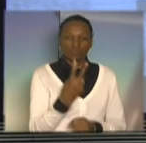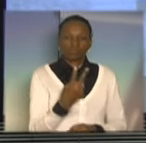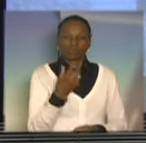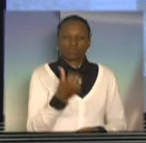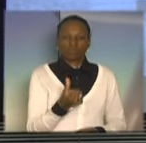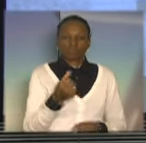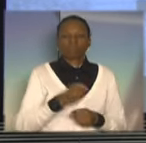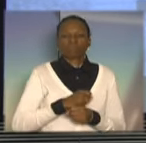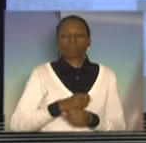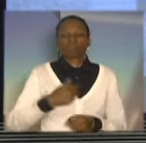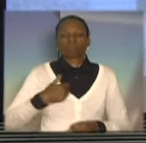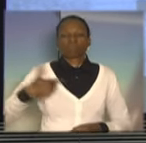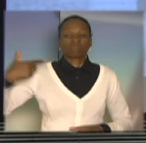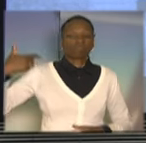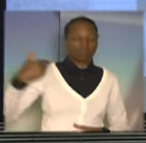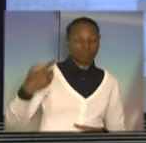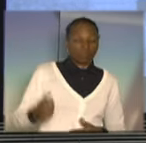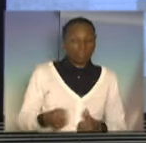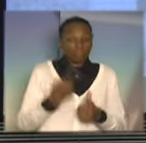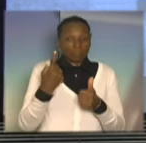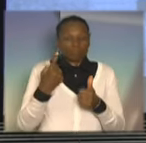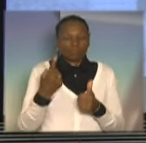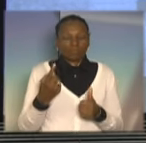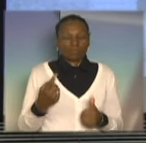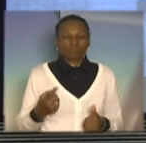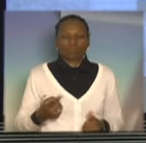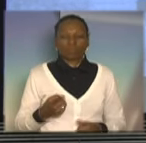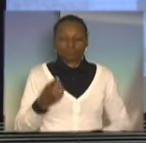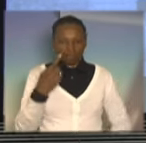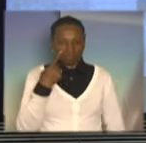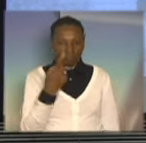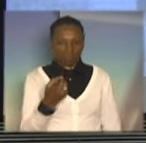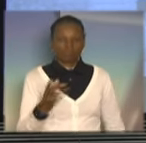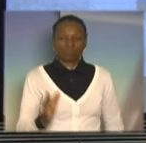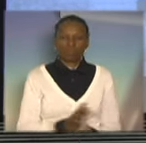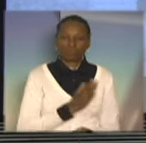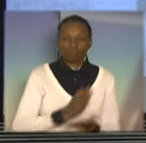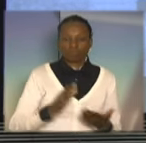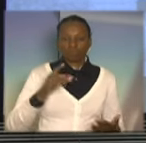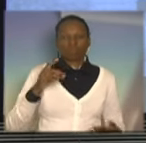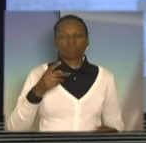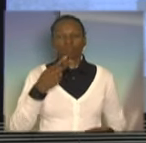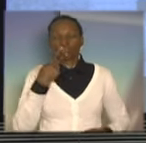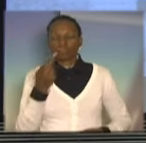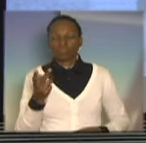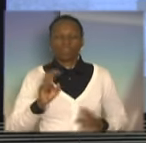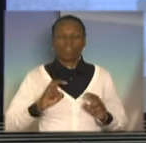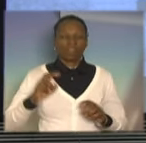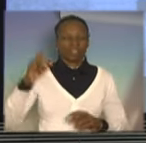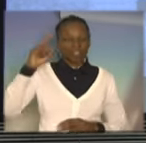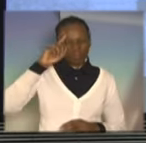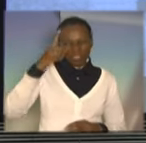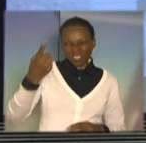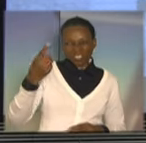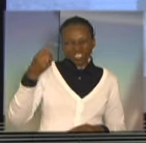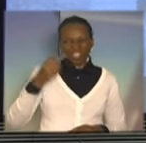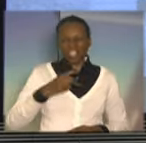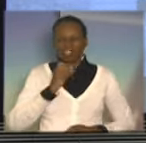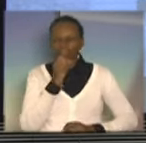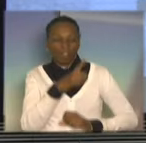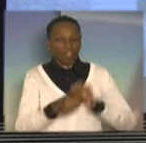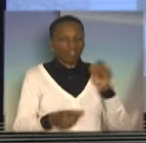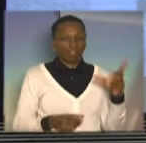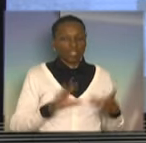pessoas me veem aqui no plenário e às vezes tem algumas ideias, não é, coronel José Paulo? Achando que a gente é isso ou aquilo, mas não sabe o que nós enfrentamos. Quando nós estamos